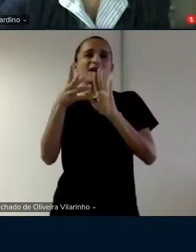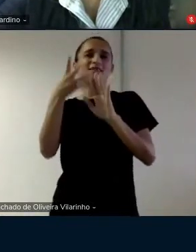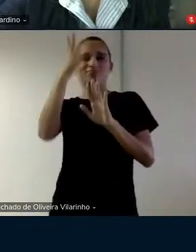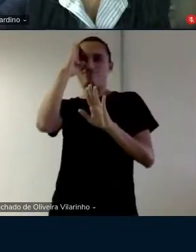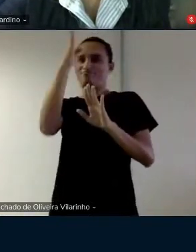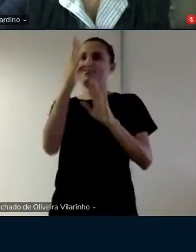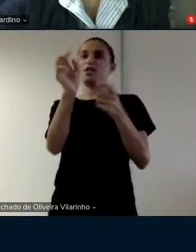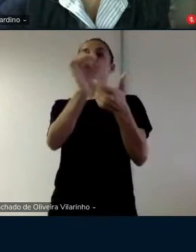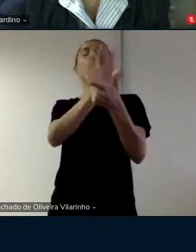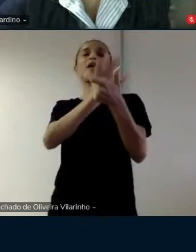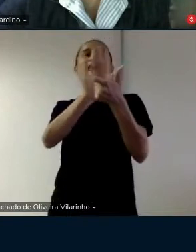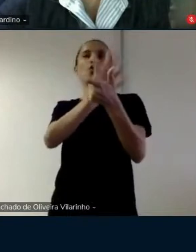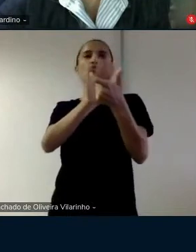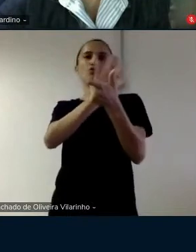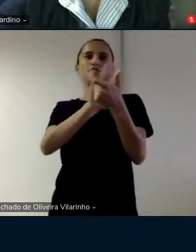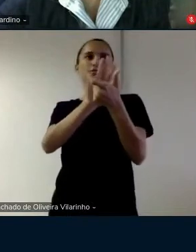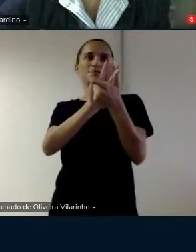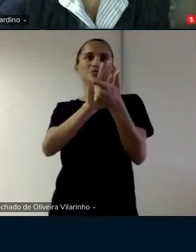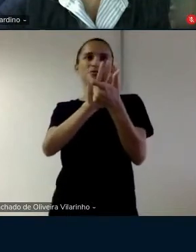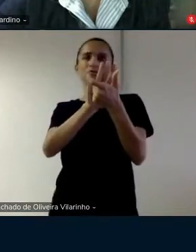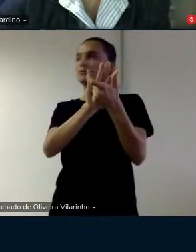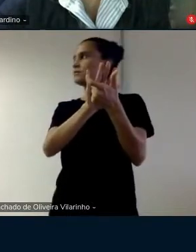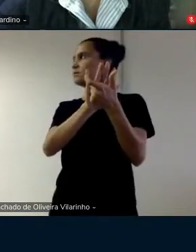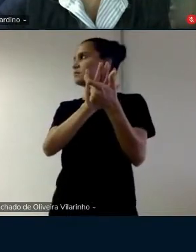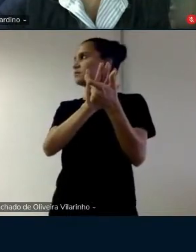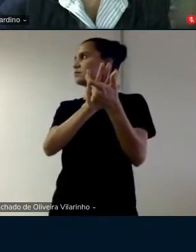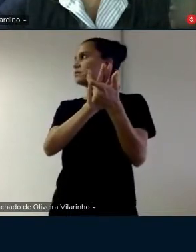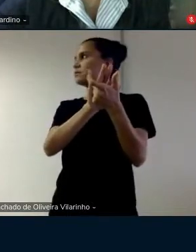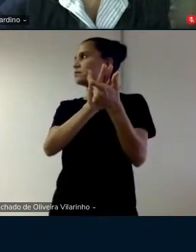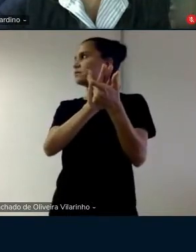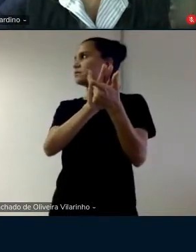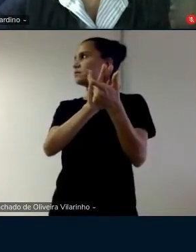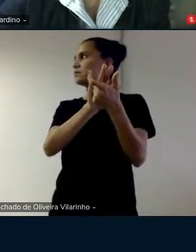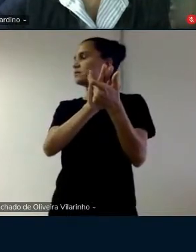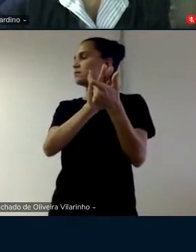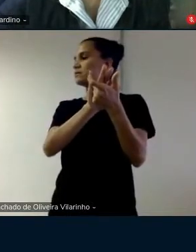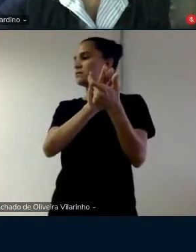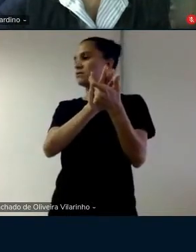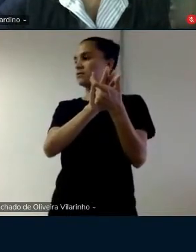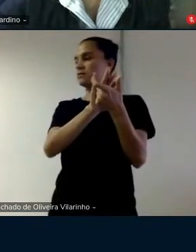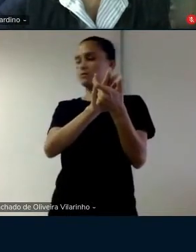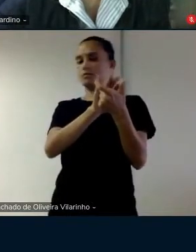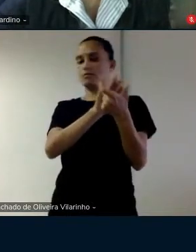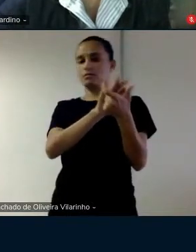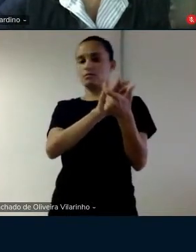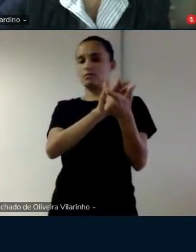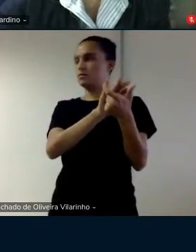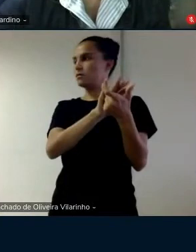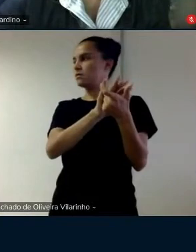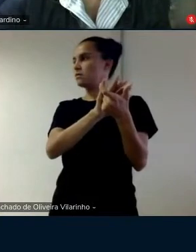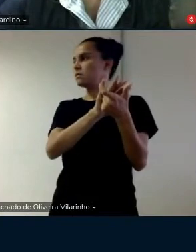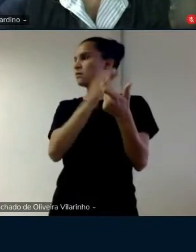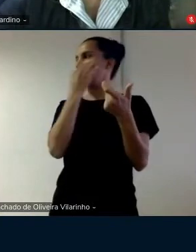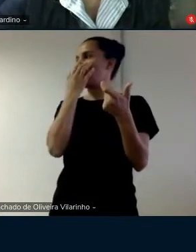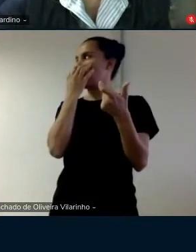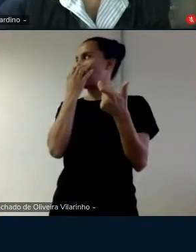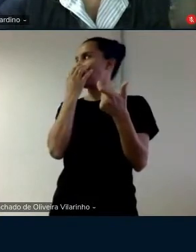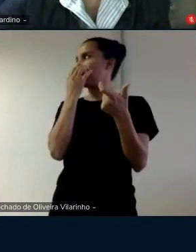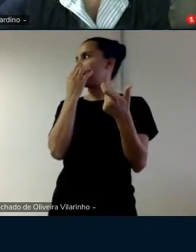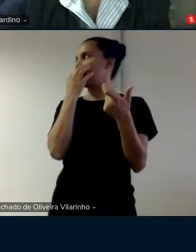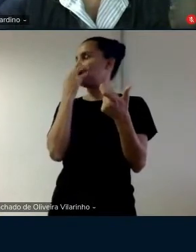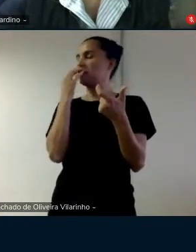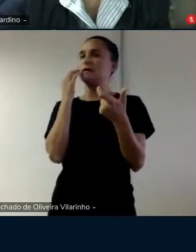gravados a explicação de um contexto em que usaria isso está tudo ok aqui a bateria do seu celular está cadu